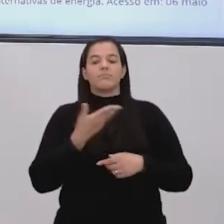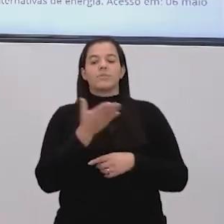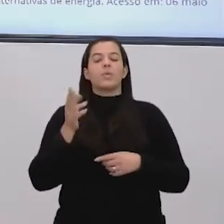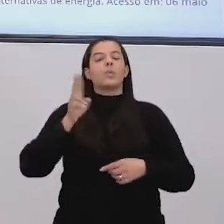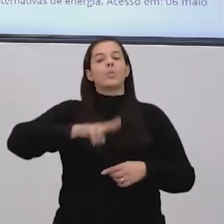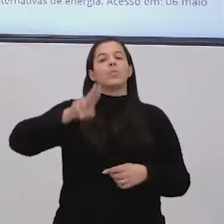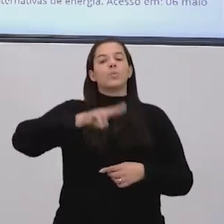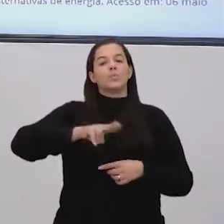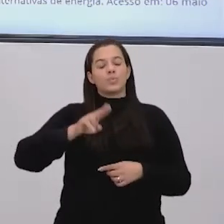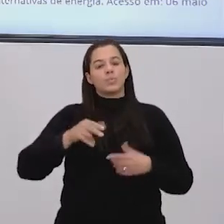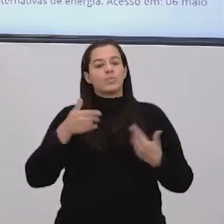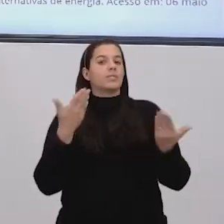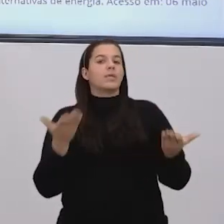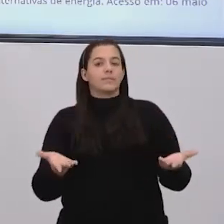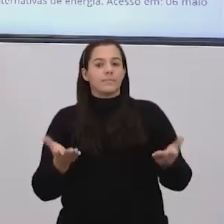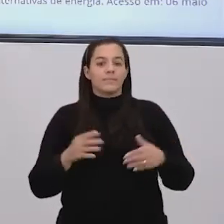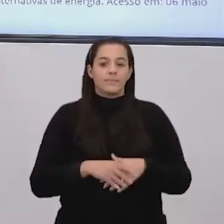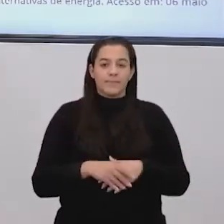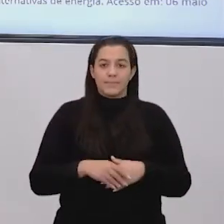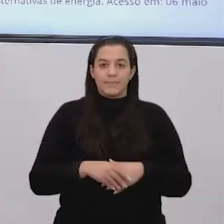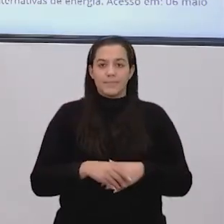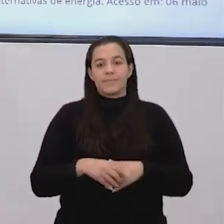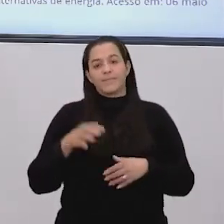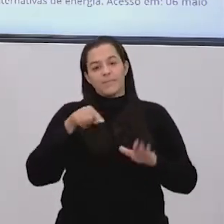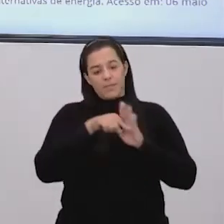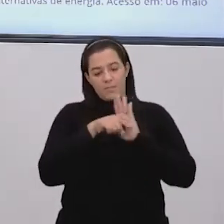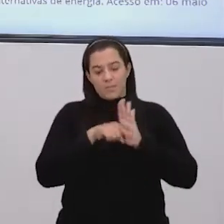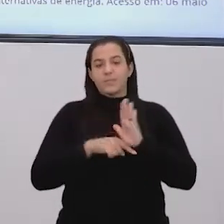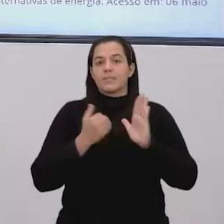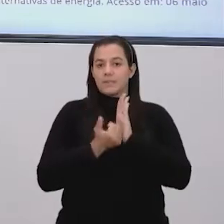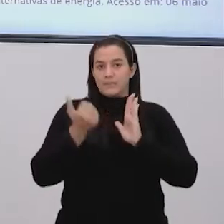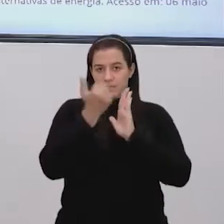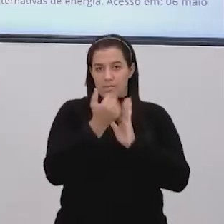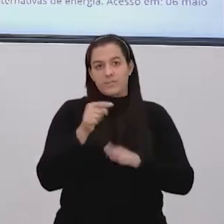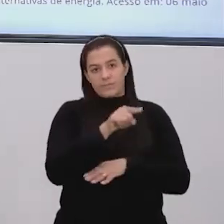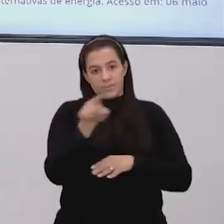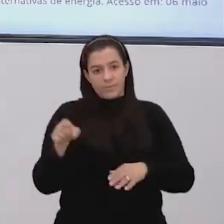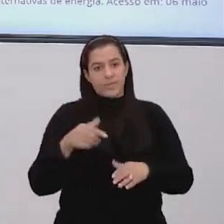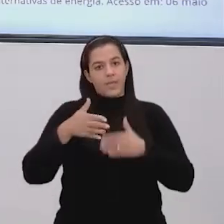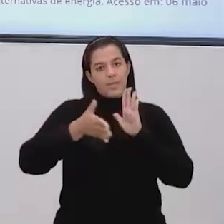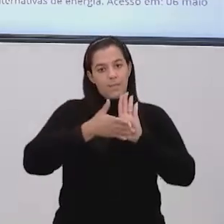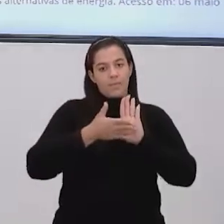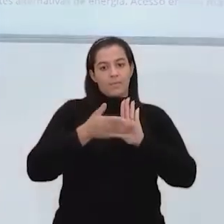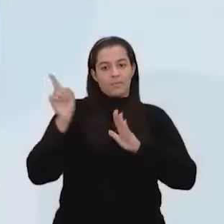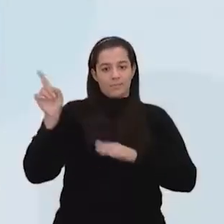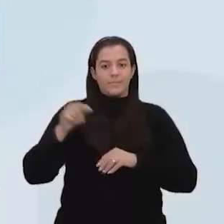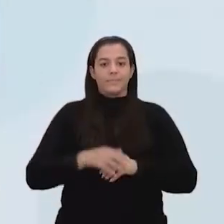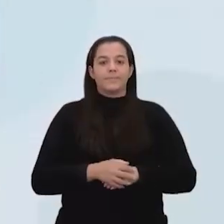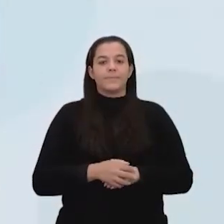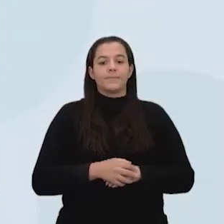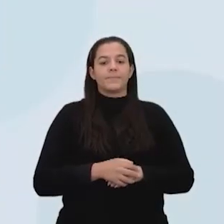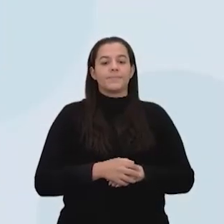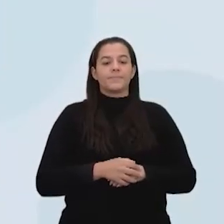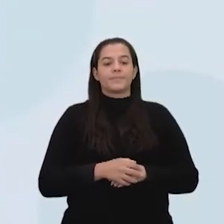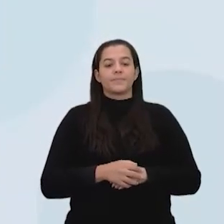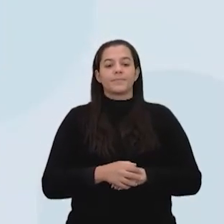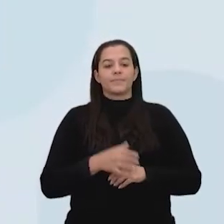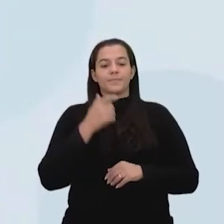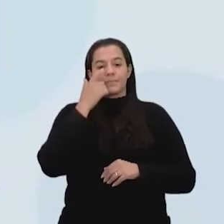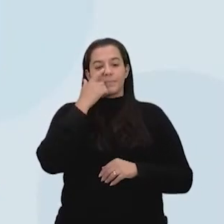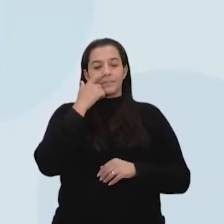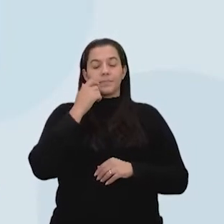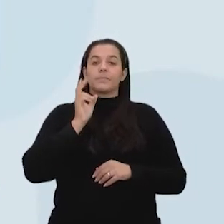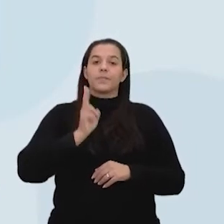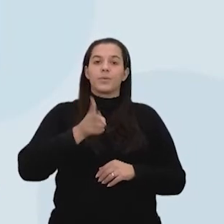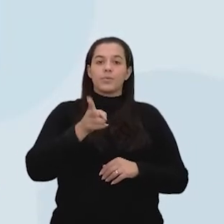fazer o uso da biomassa para a eletricidade? Será? Pesquise mais sobre isso, que é a nossa proposta aqui, tá? Continuando aqui, dê